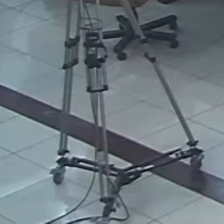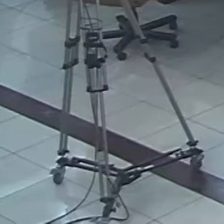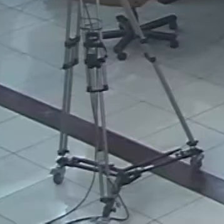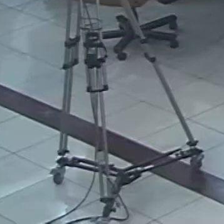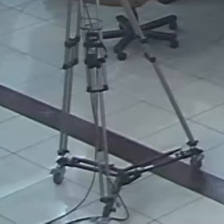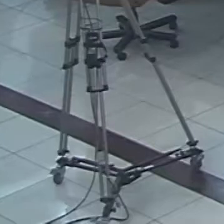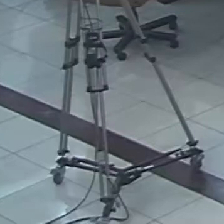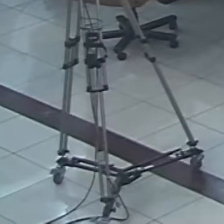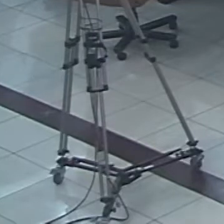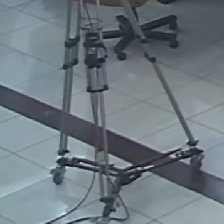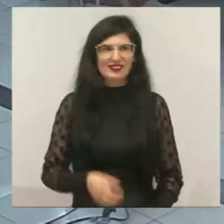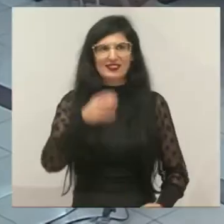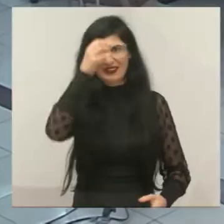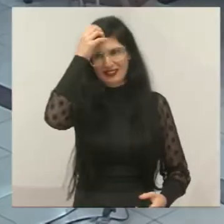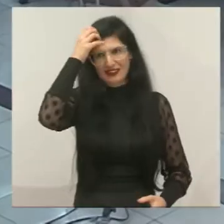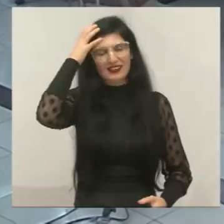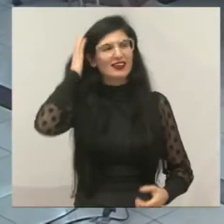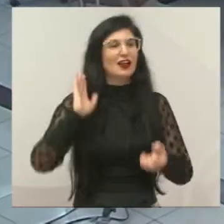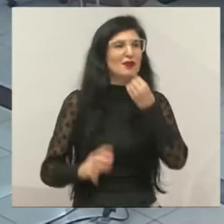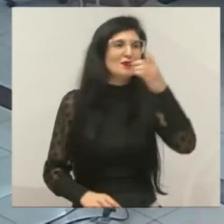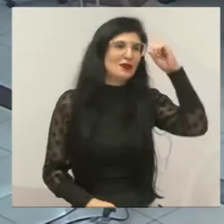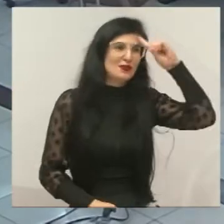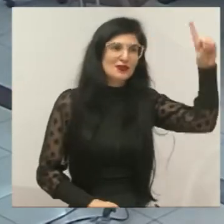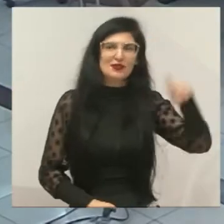Bom dia a todos, novamente,